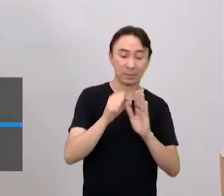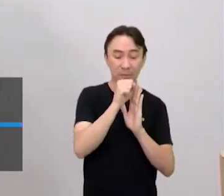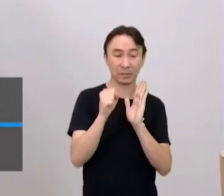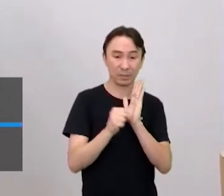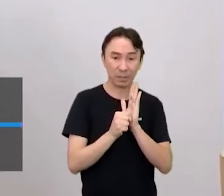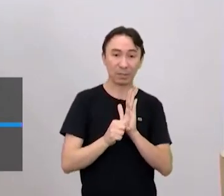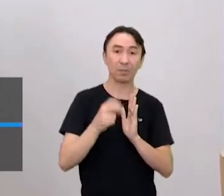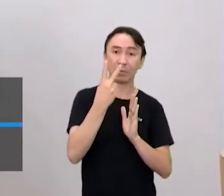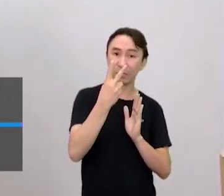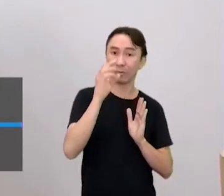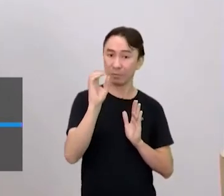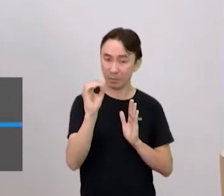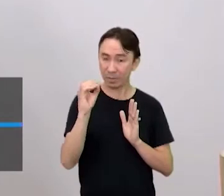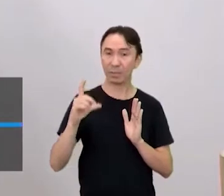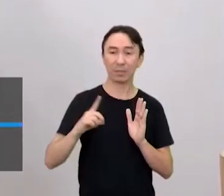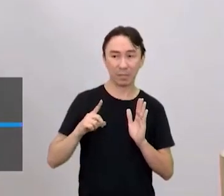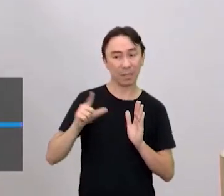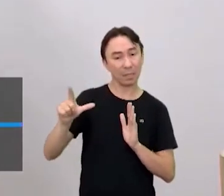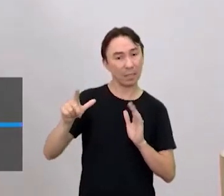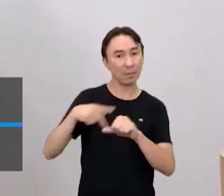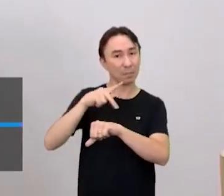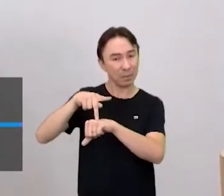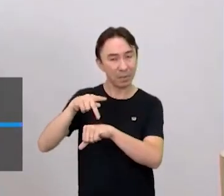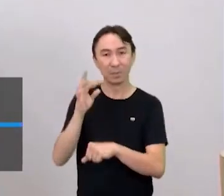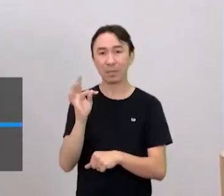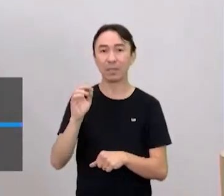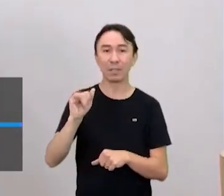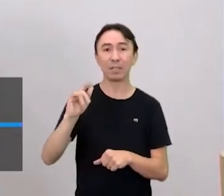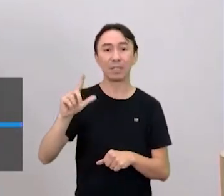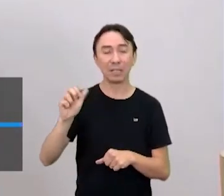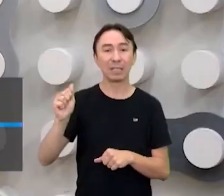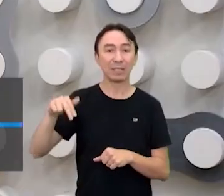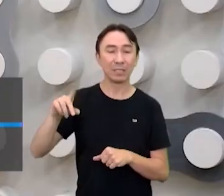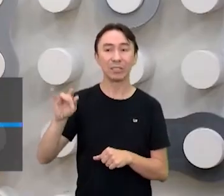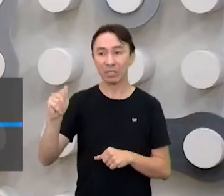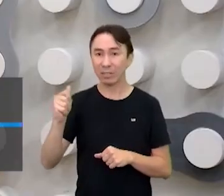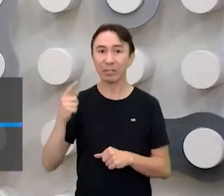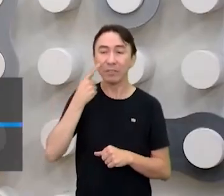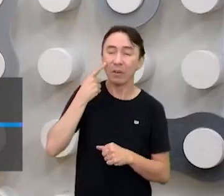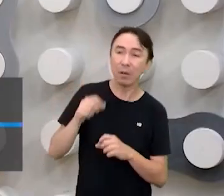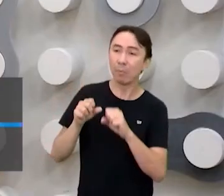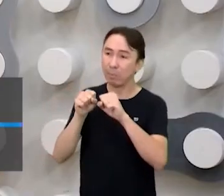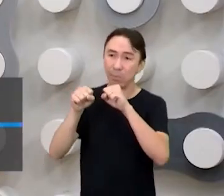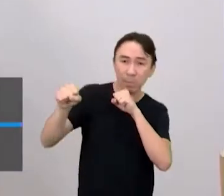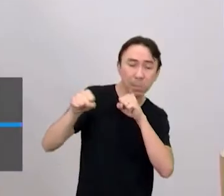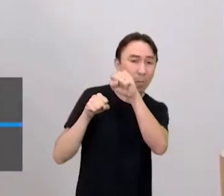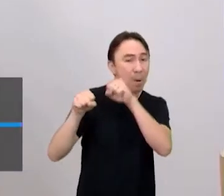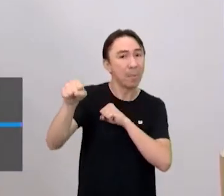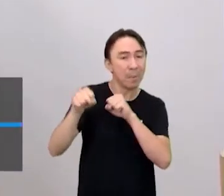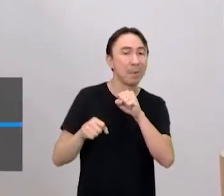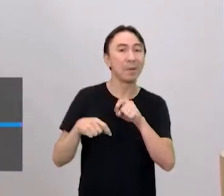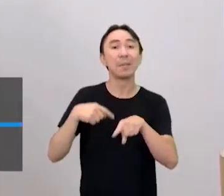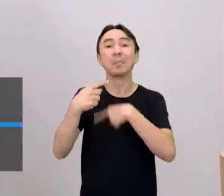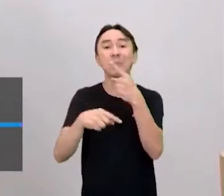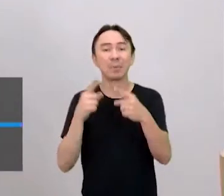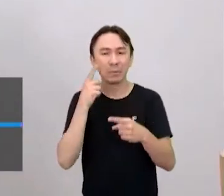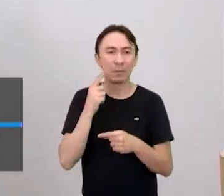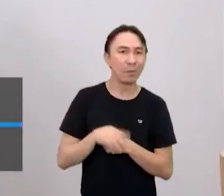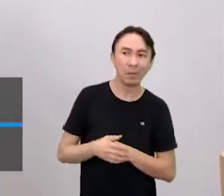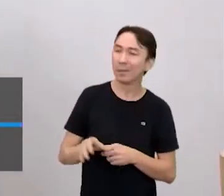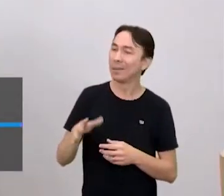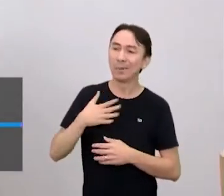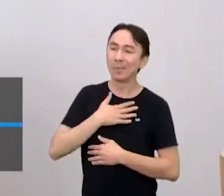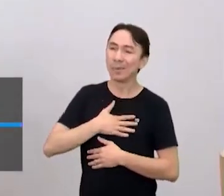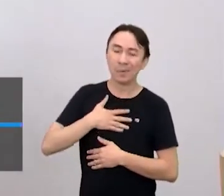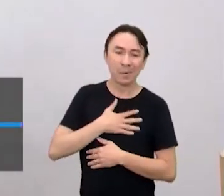E os tailandeses se tornaram entusiastas do boxe, então o Muay Thai meio que tem algumas coisas